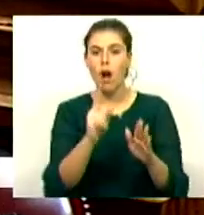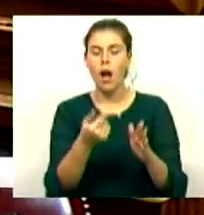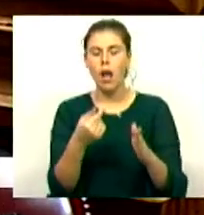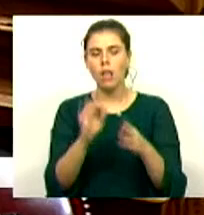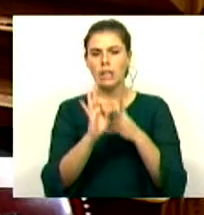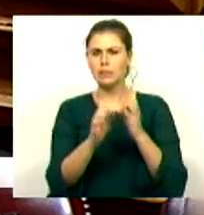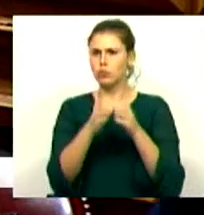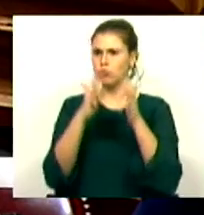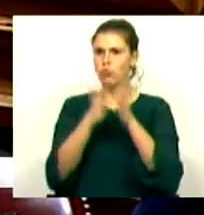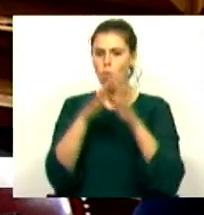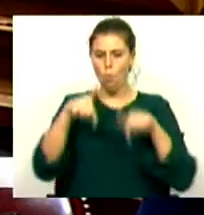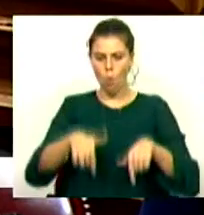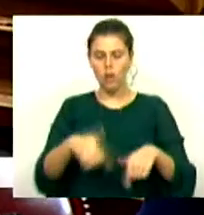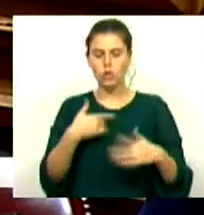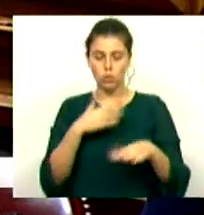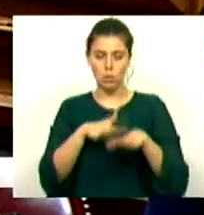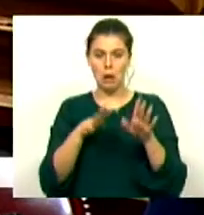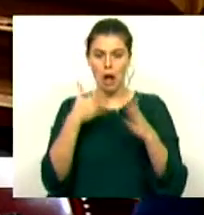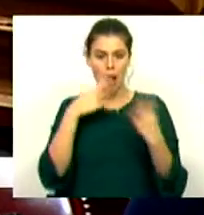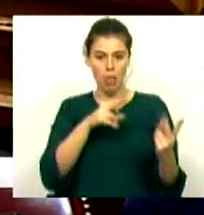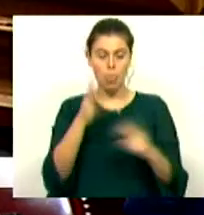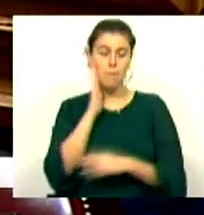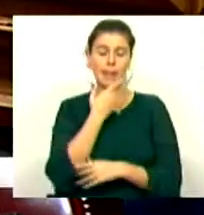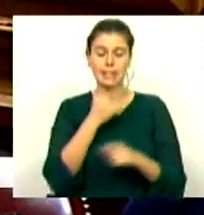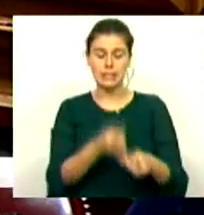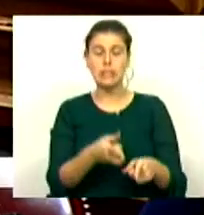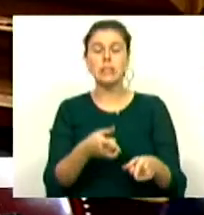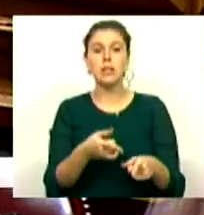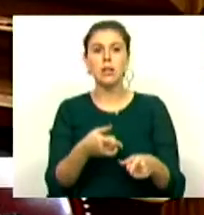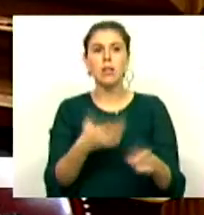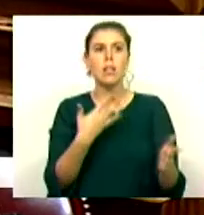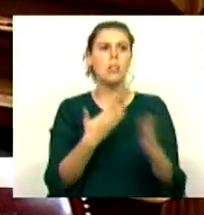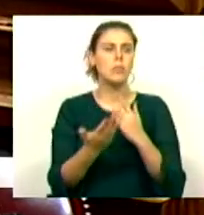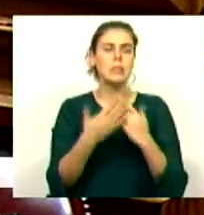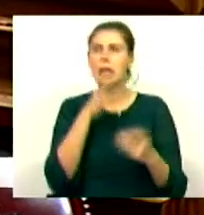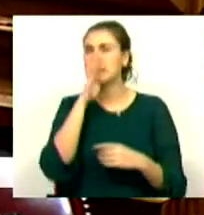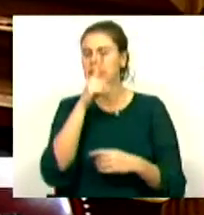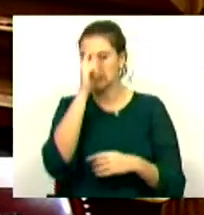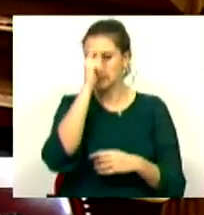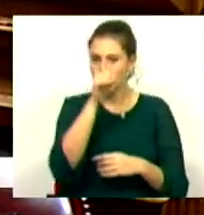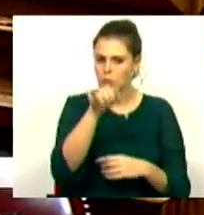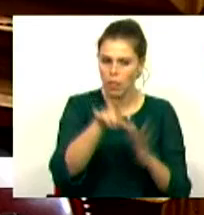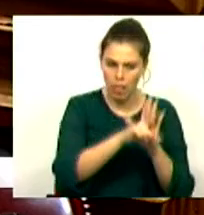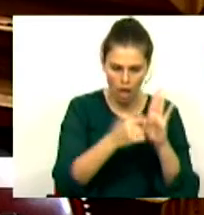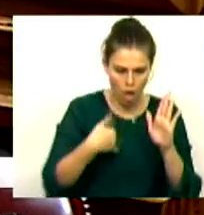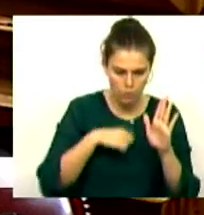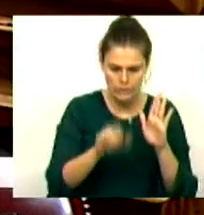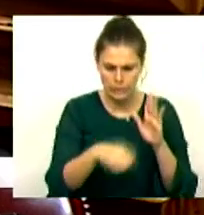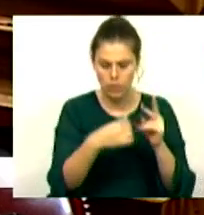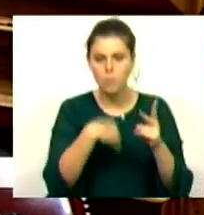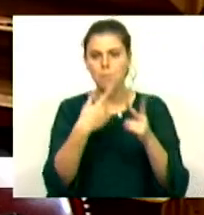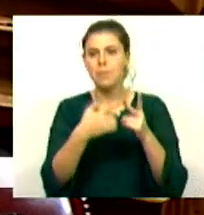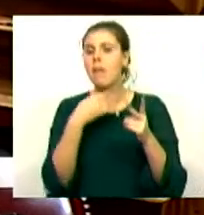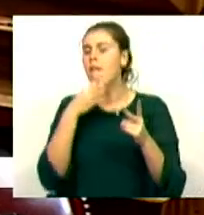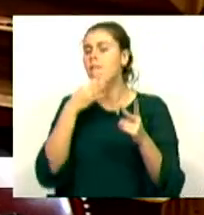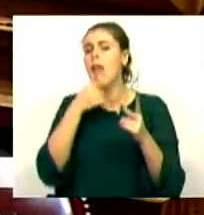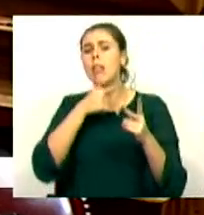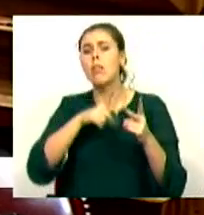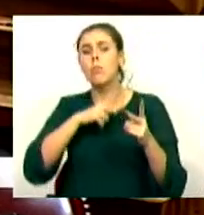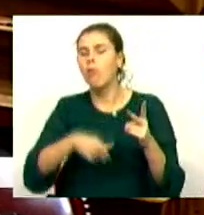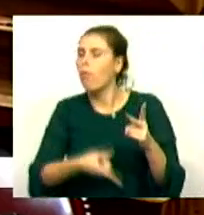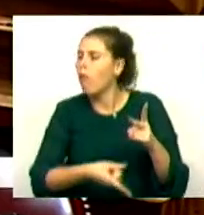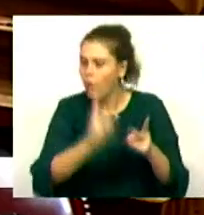requisitos que hoje dependem essa naturalização. Ou seja, mesmo que eles não respeitem as nossas leis, mesmo que não falem a língua